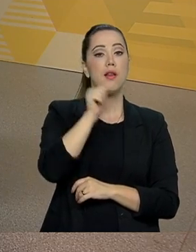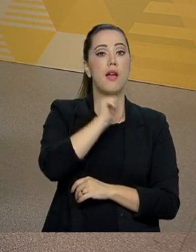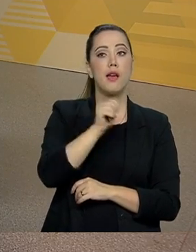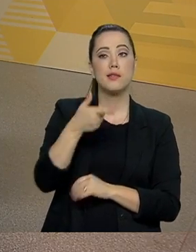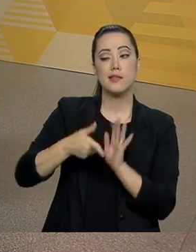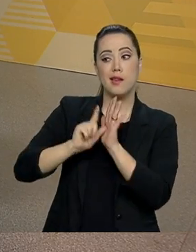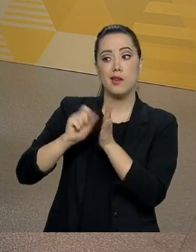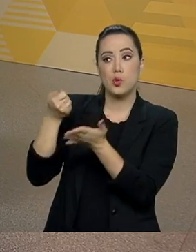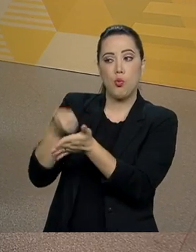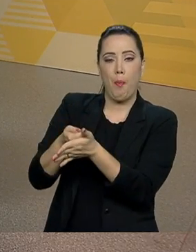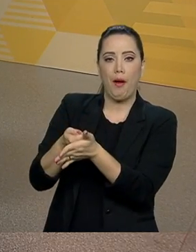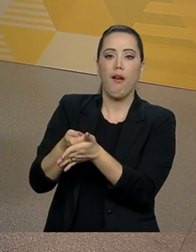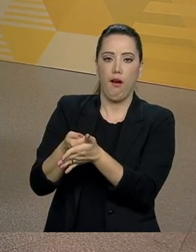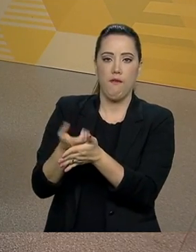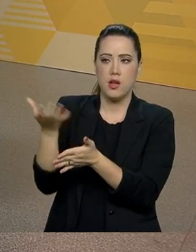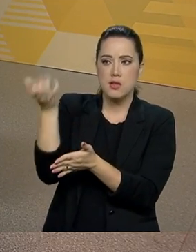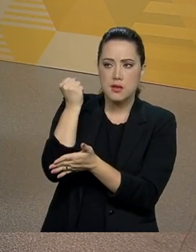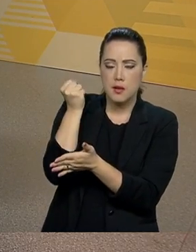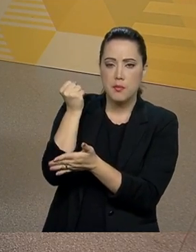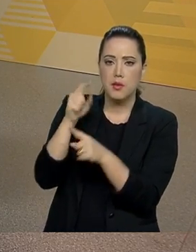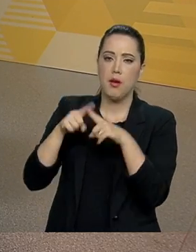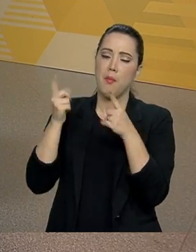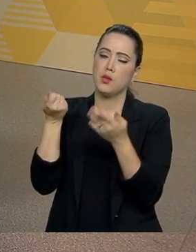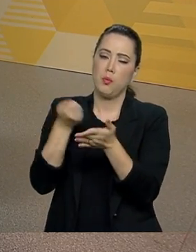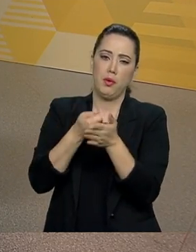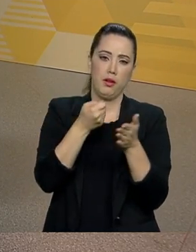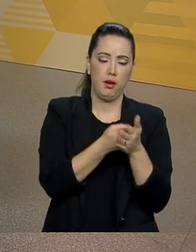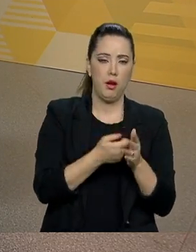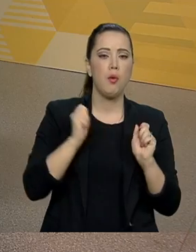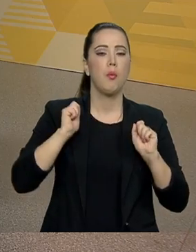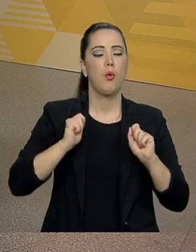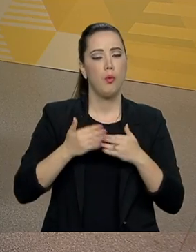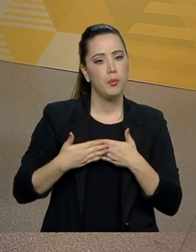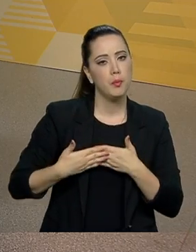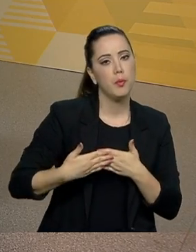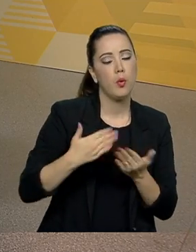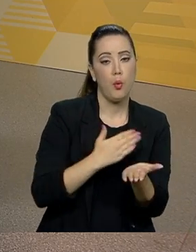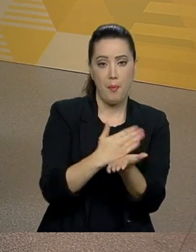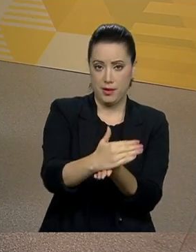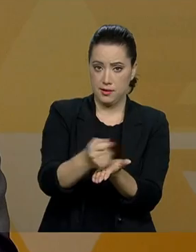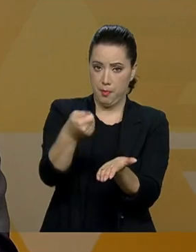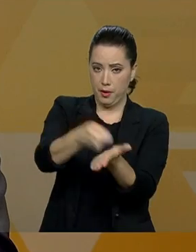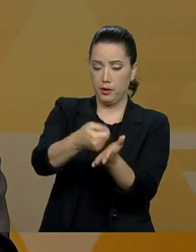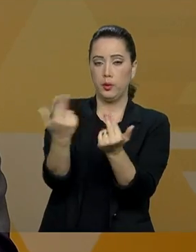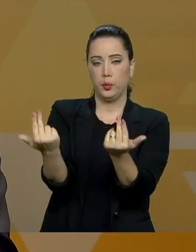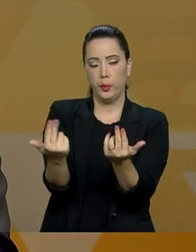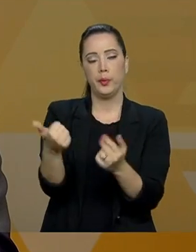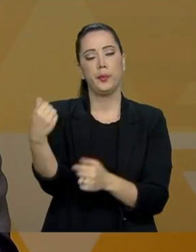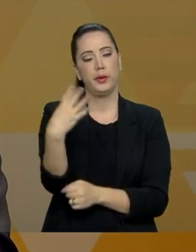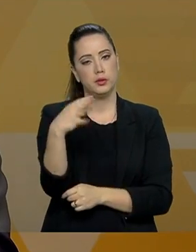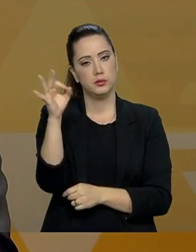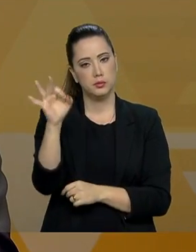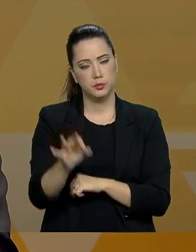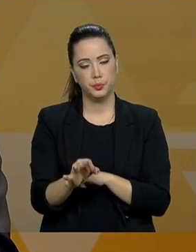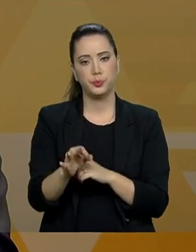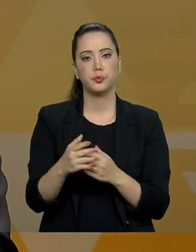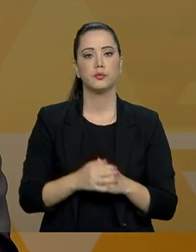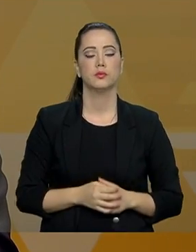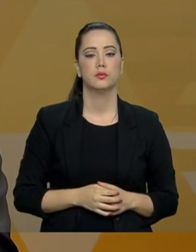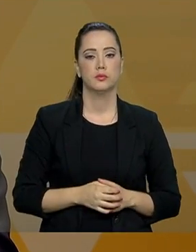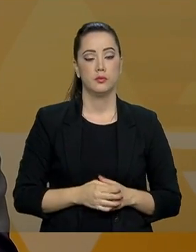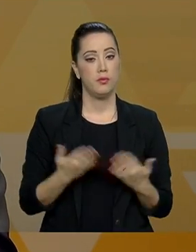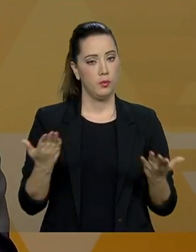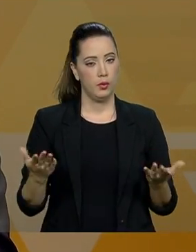pagavam a Previdência, o sistema de proteção social, vão passar a pagar na mesma proporção dos militares.